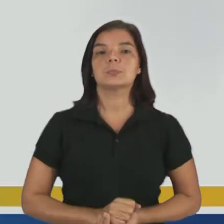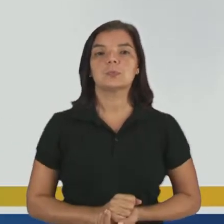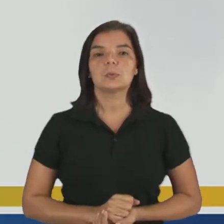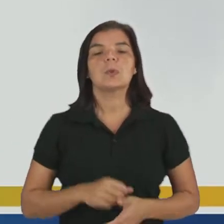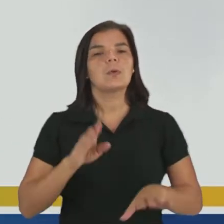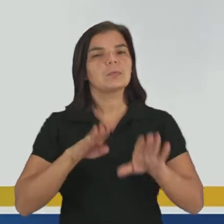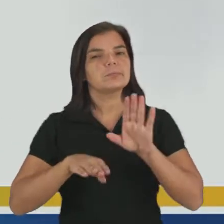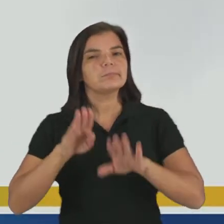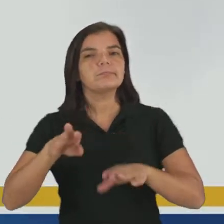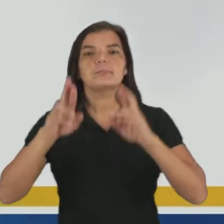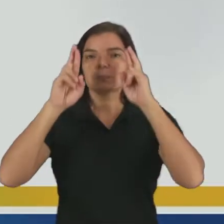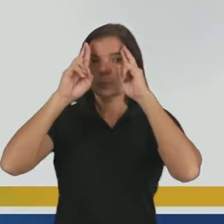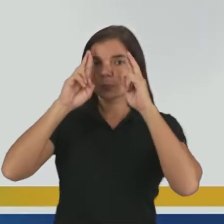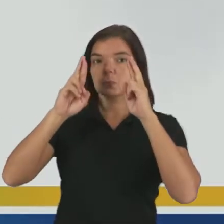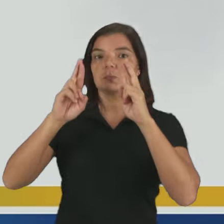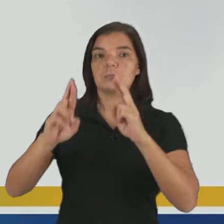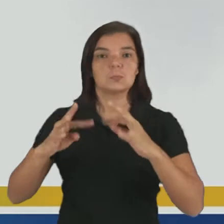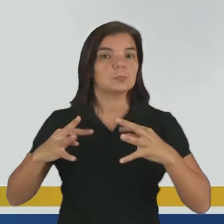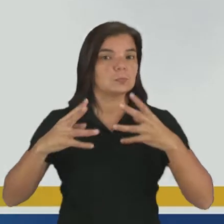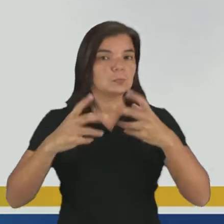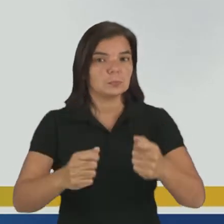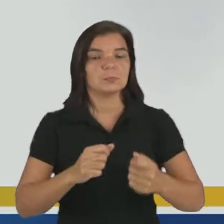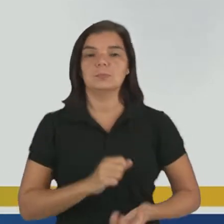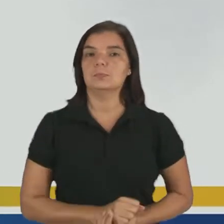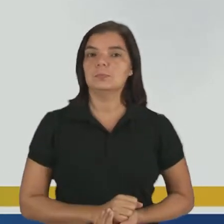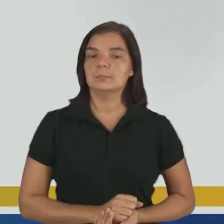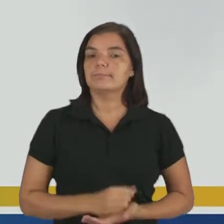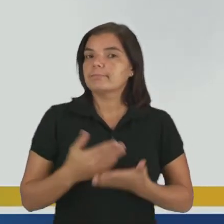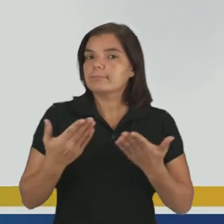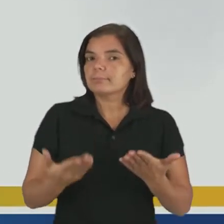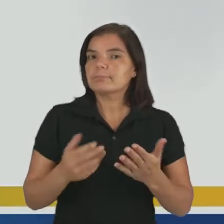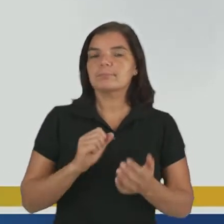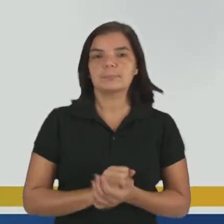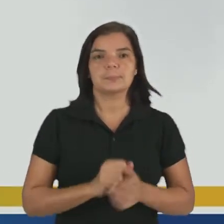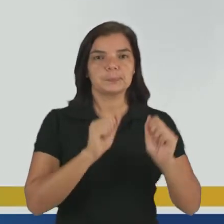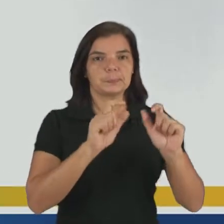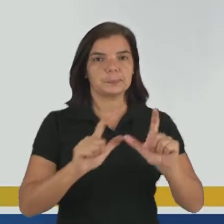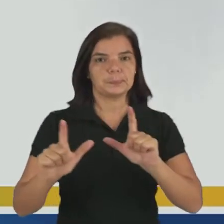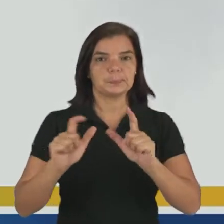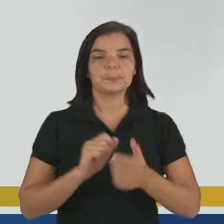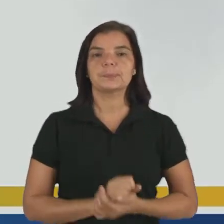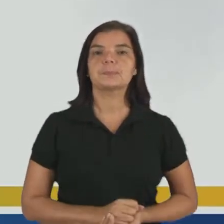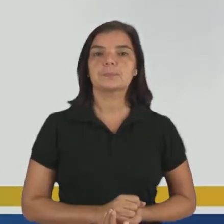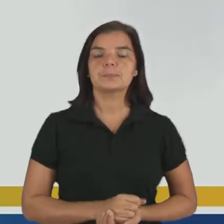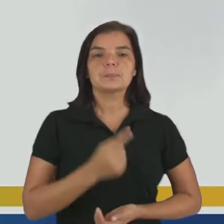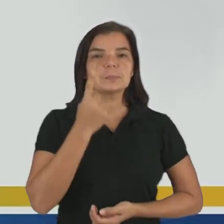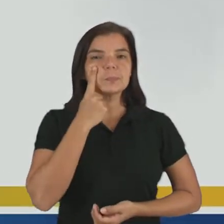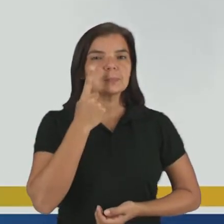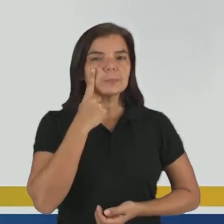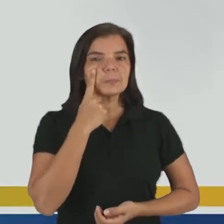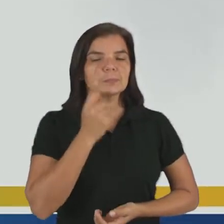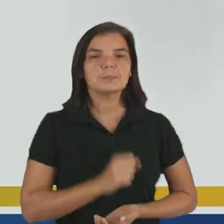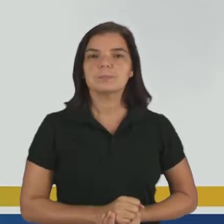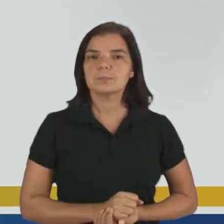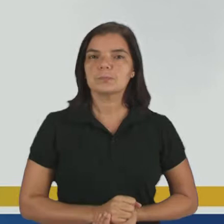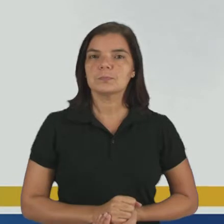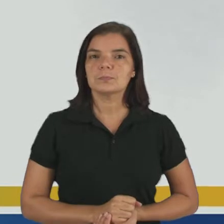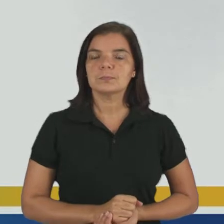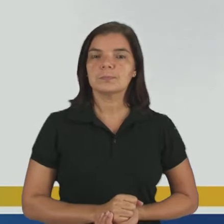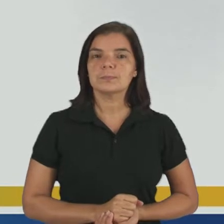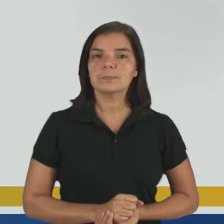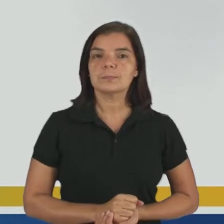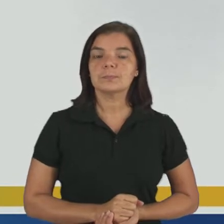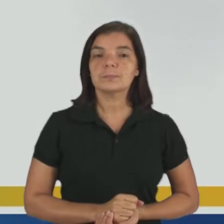devendo ser respeitada por todos. Então, acompanhe aqui. Observaram, nós passamos